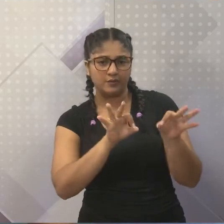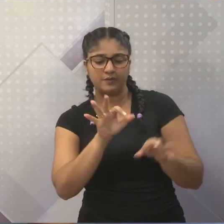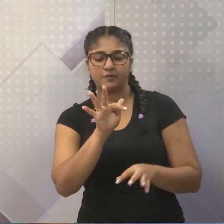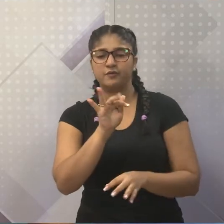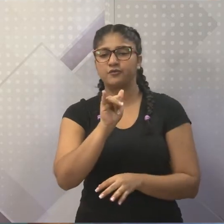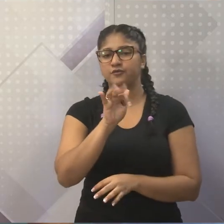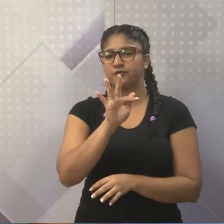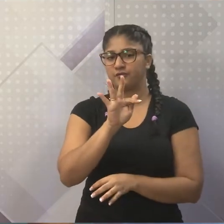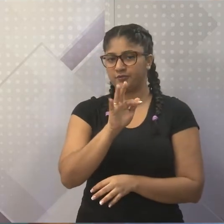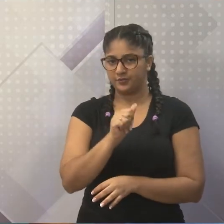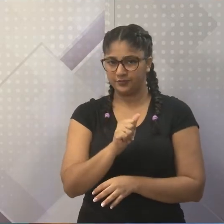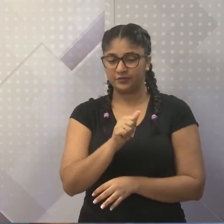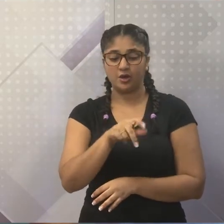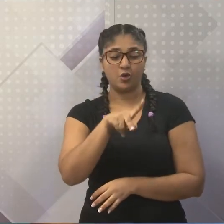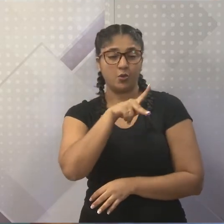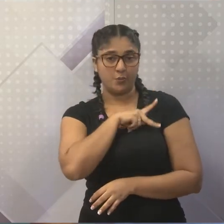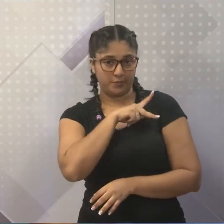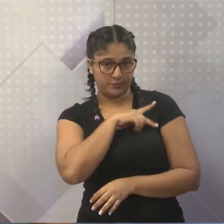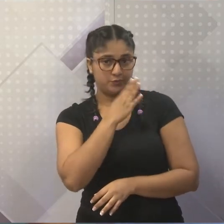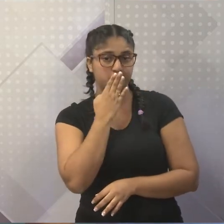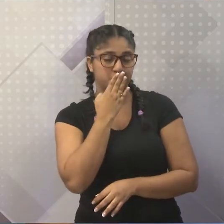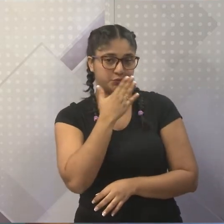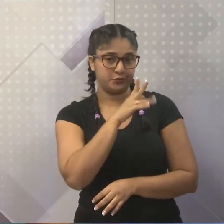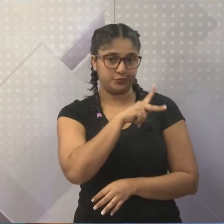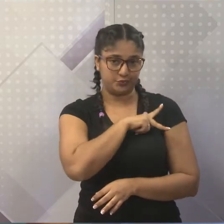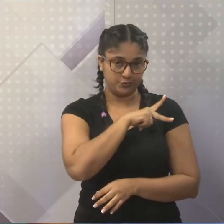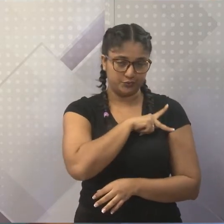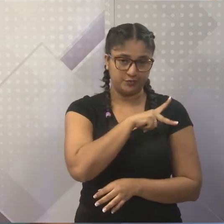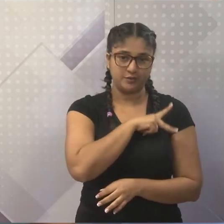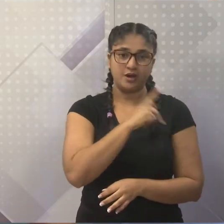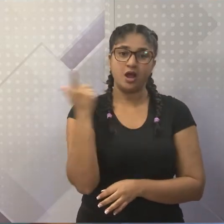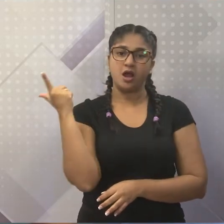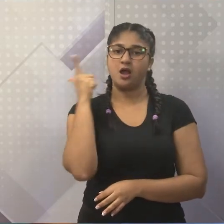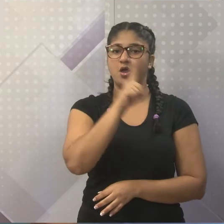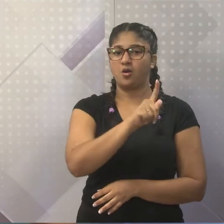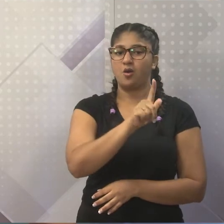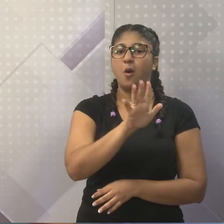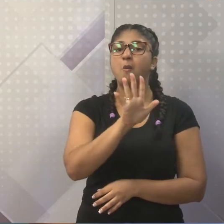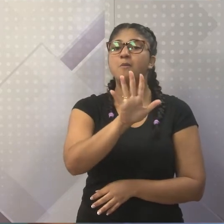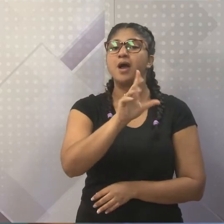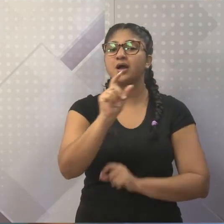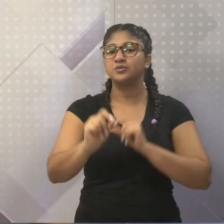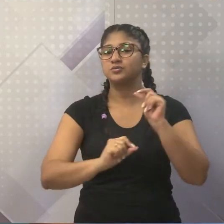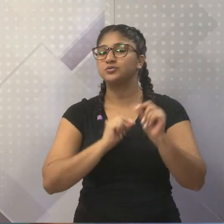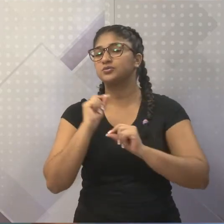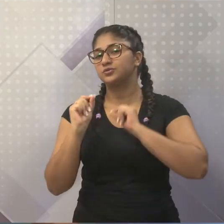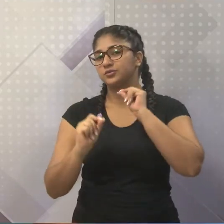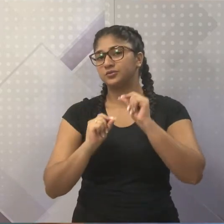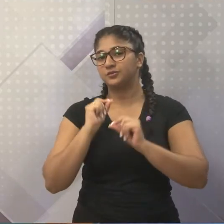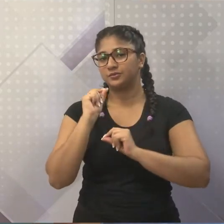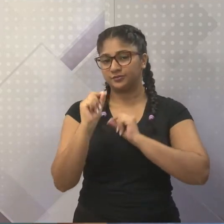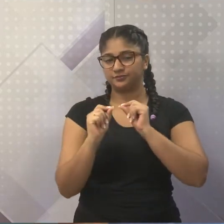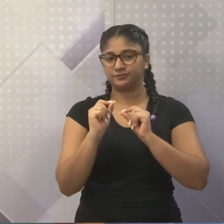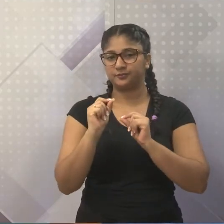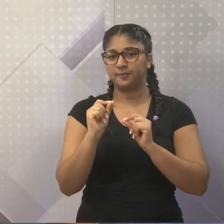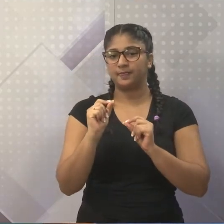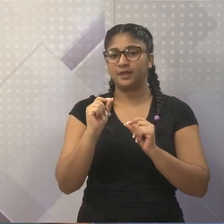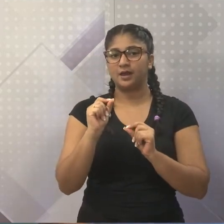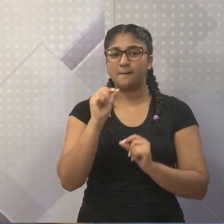e o Palmeiras teria ganho uma edição dessa. Só que não teve a chancela da entidade